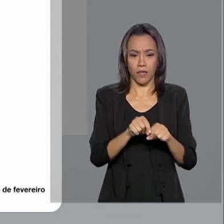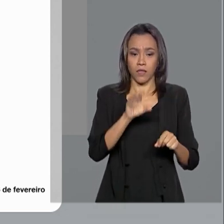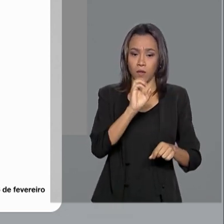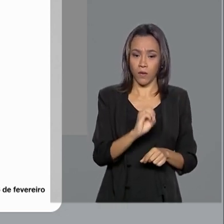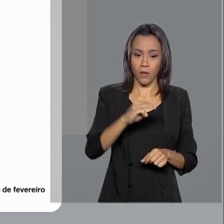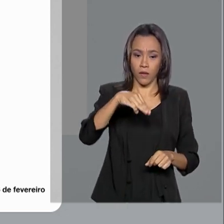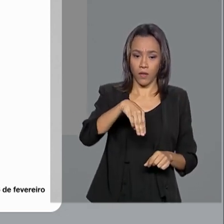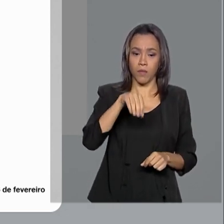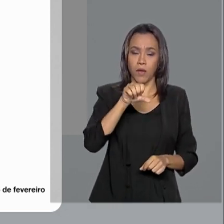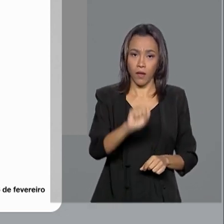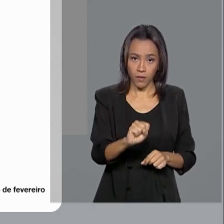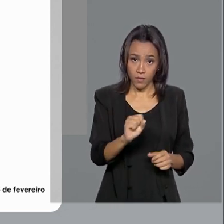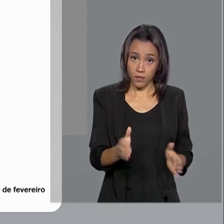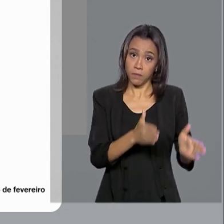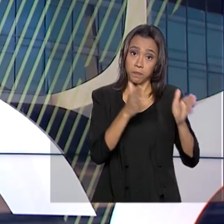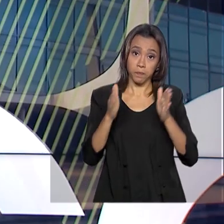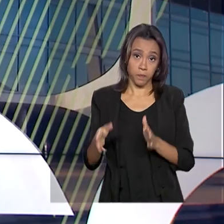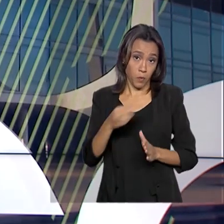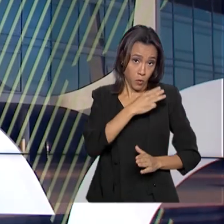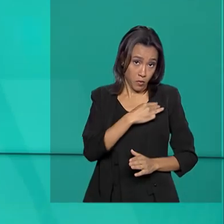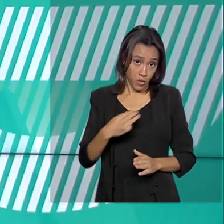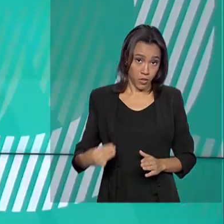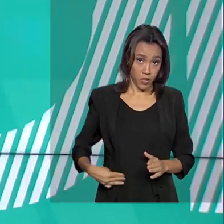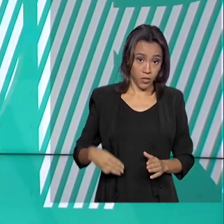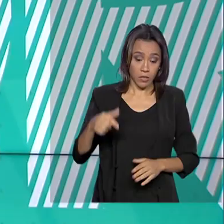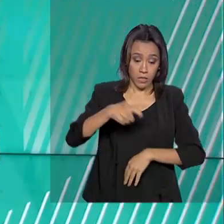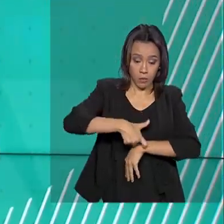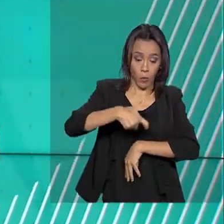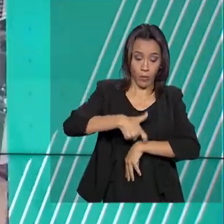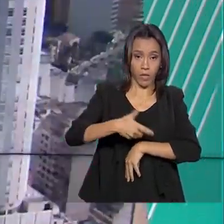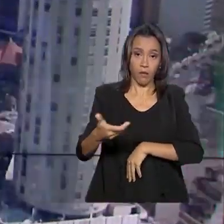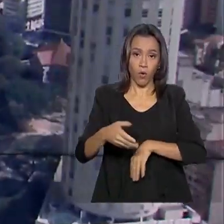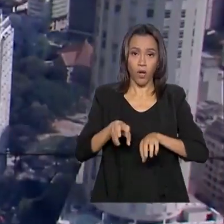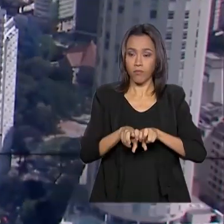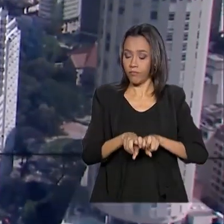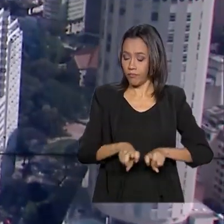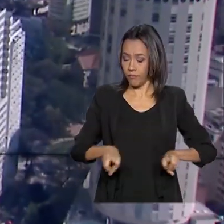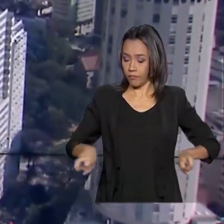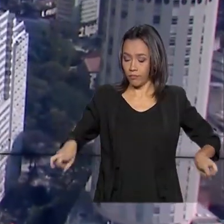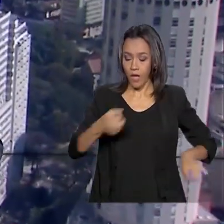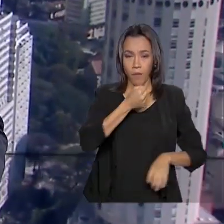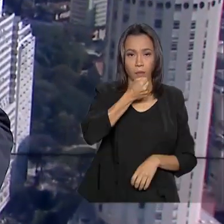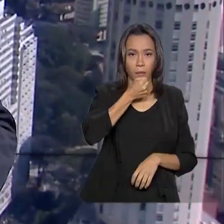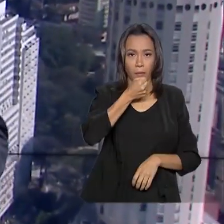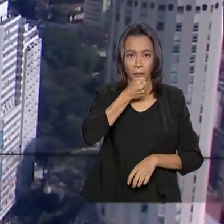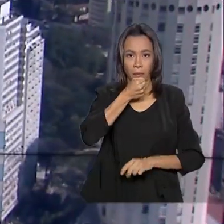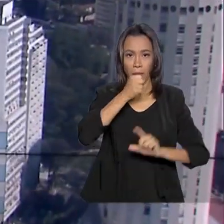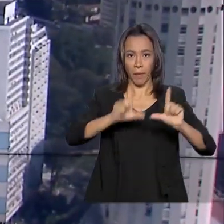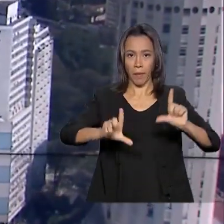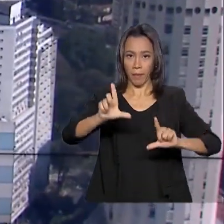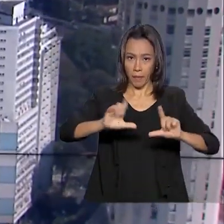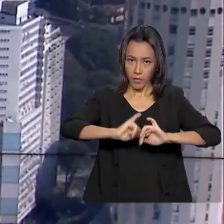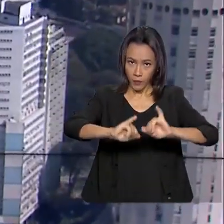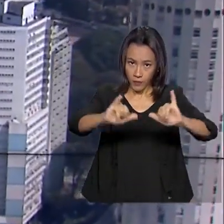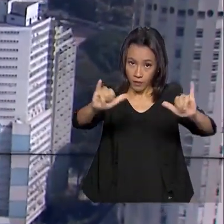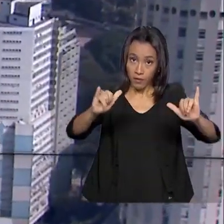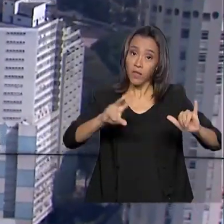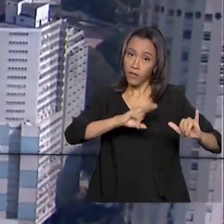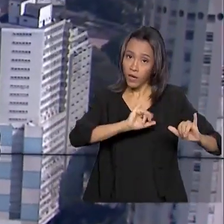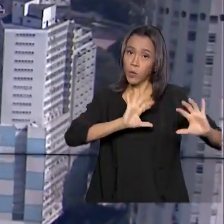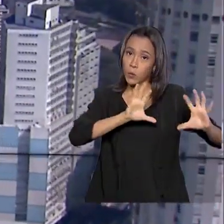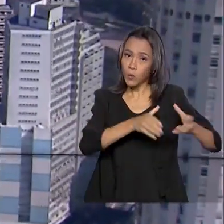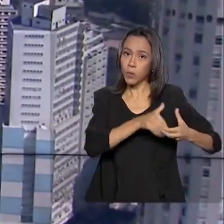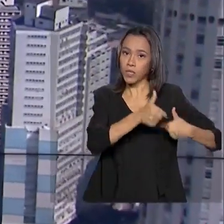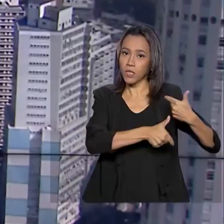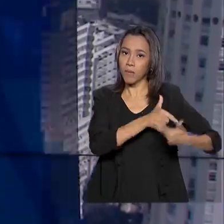Saúde. O ministro Luiz Henrique Mandetta, neste momento, participa de uma entrevista coletiva e seguirá reunido com a sua equipe aqui em